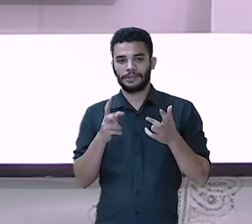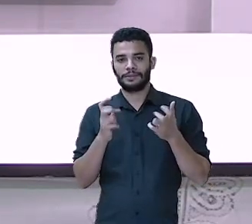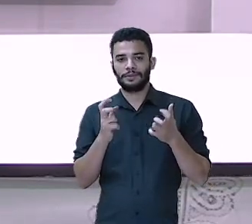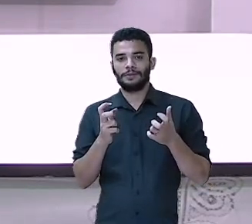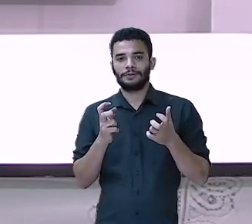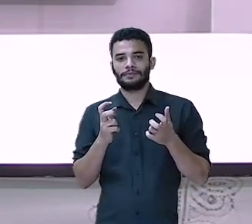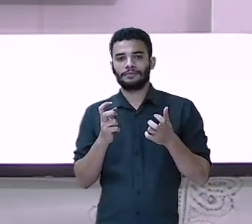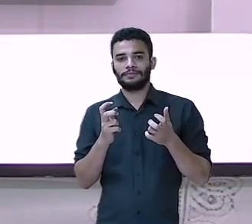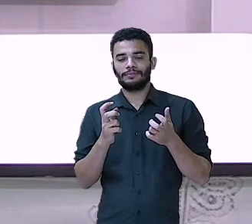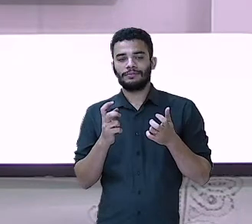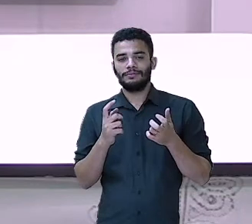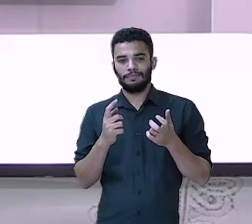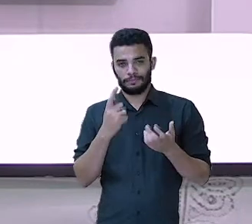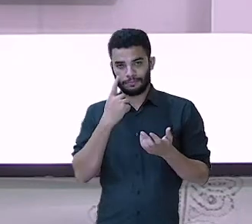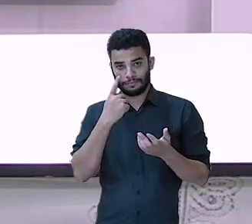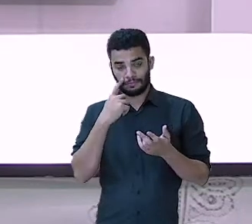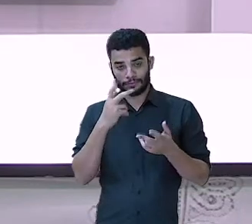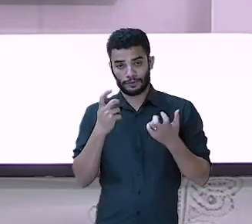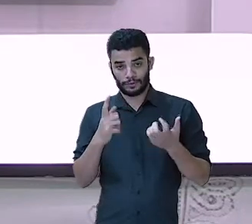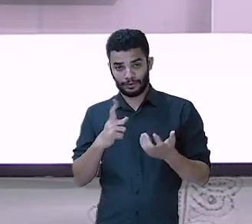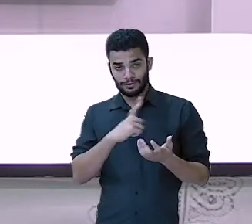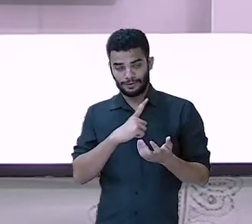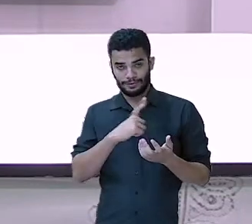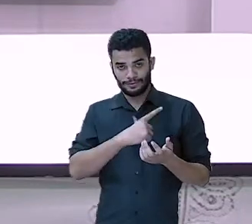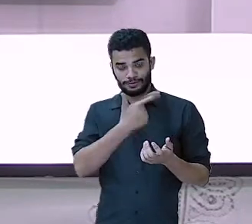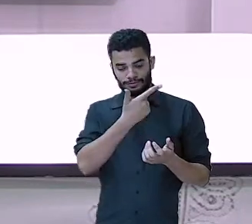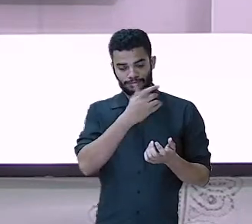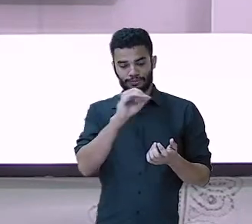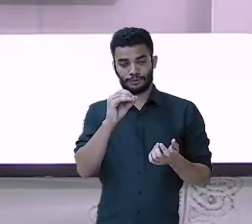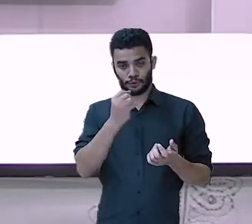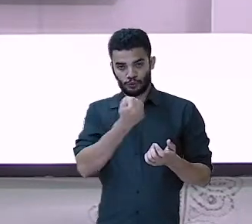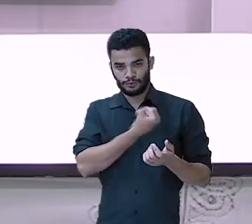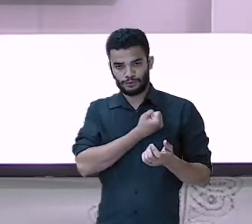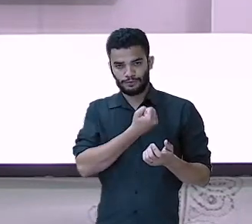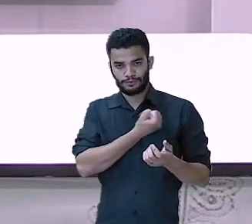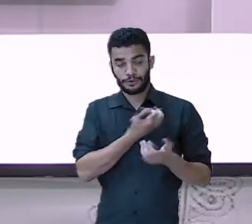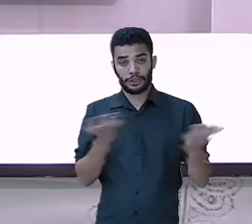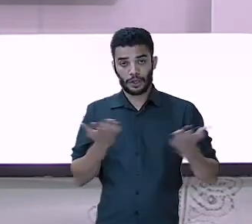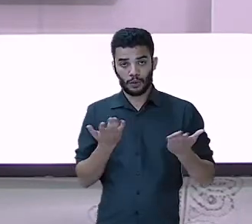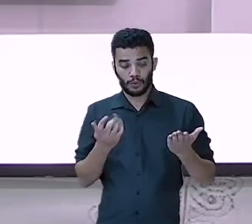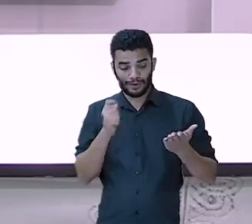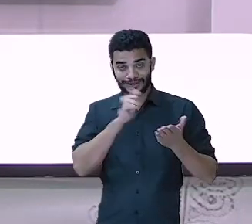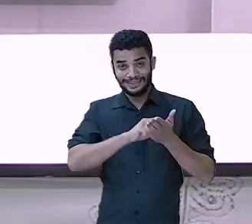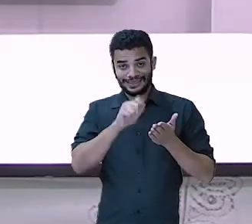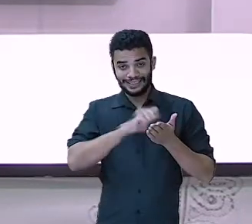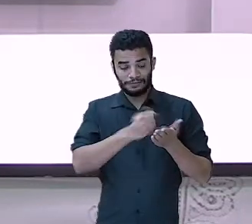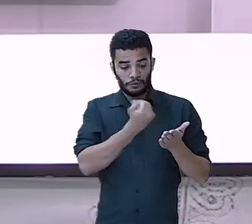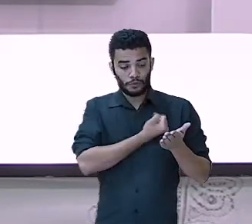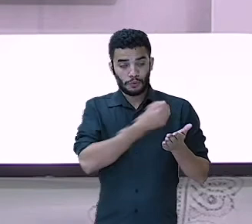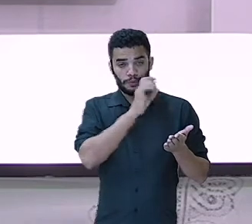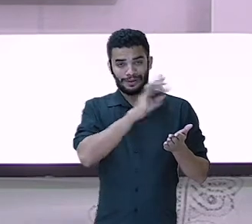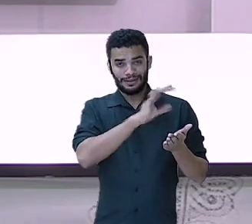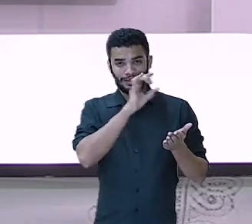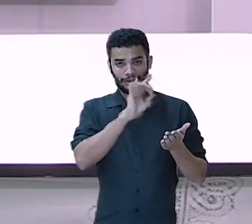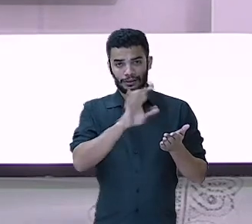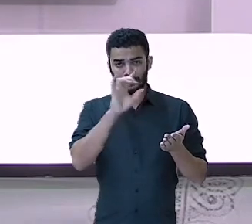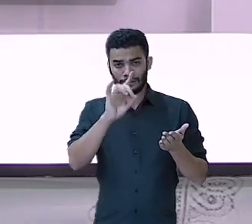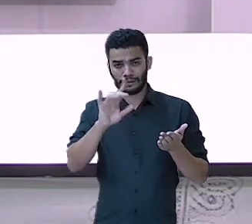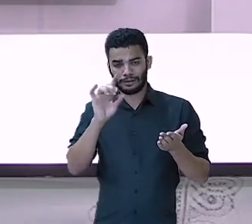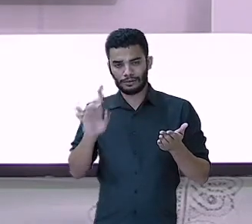Prontinho. Prontinho. Prontinho. Aliás, 20 divisões. Então, eu vou enumerar cada uma delas. Depois, a gente vai